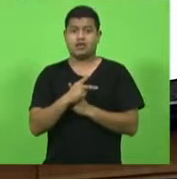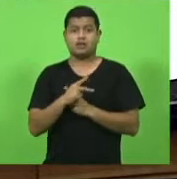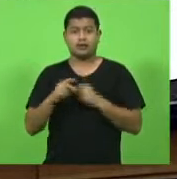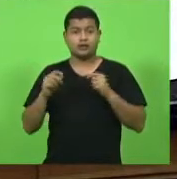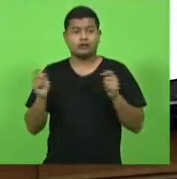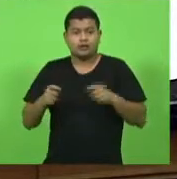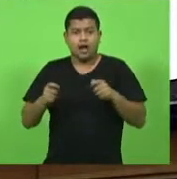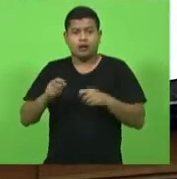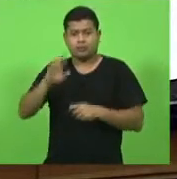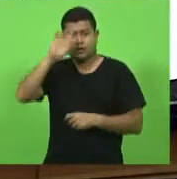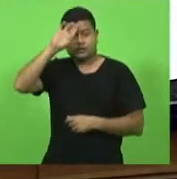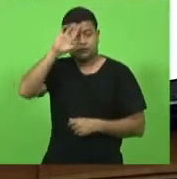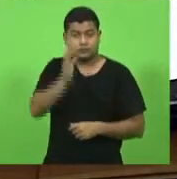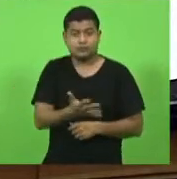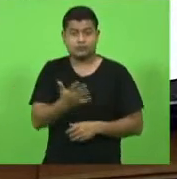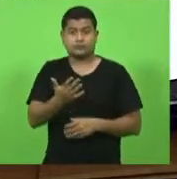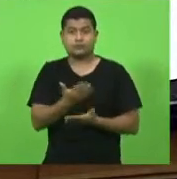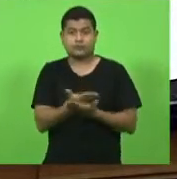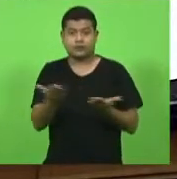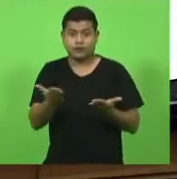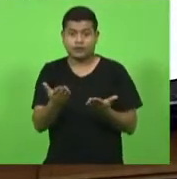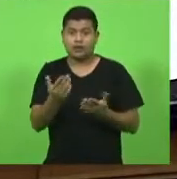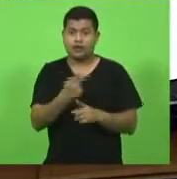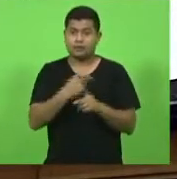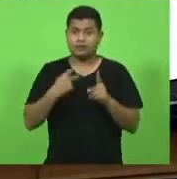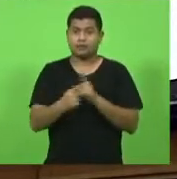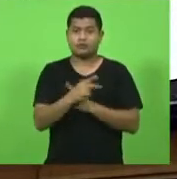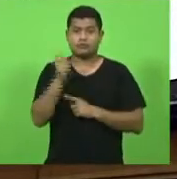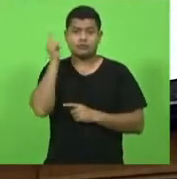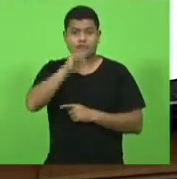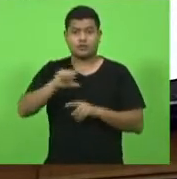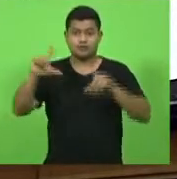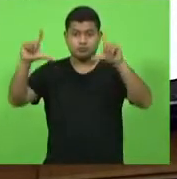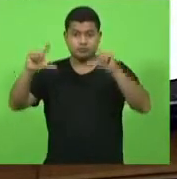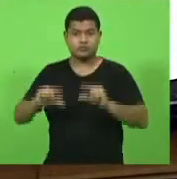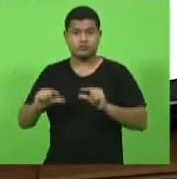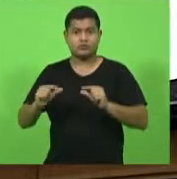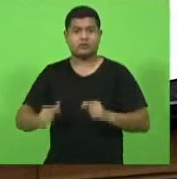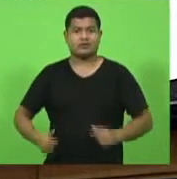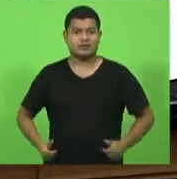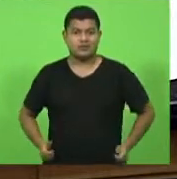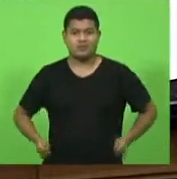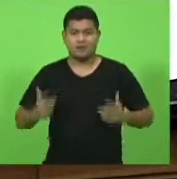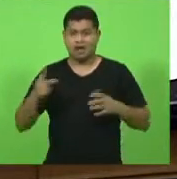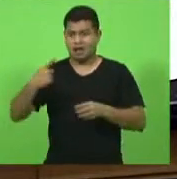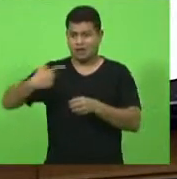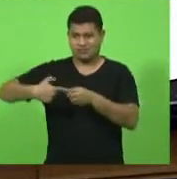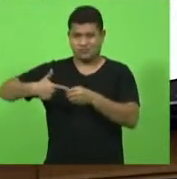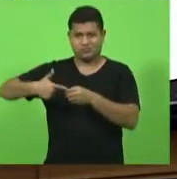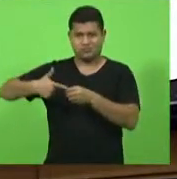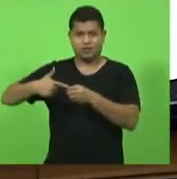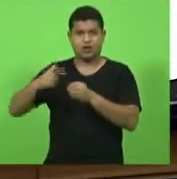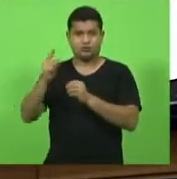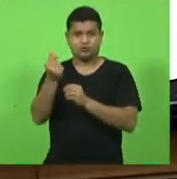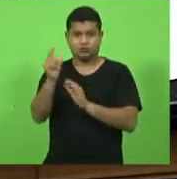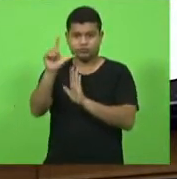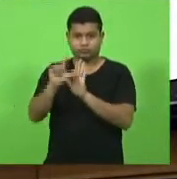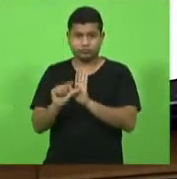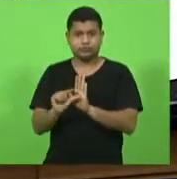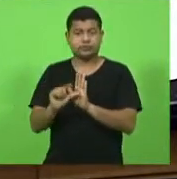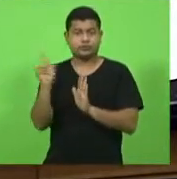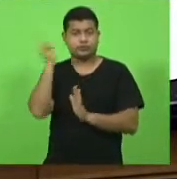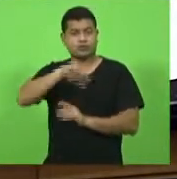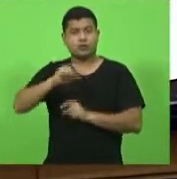previdência para reduzir preço do combustível nós temos que começar a reduzir impostos e isso só acontece